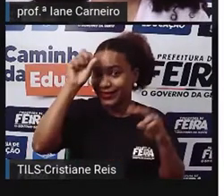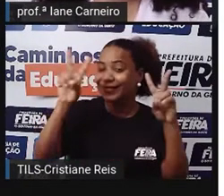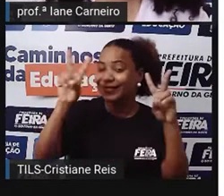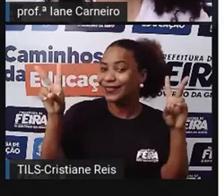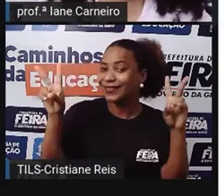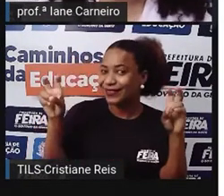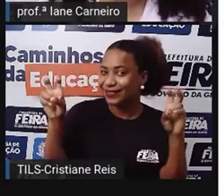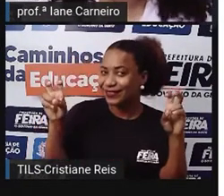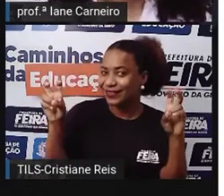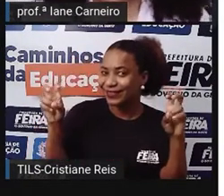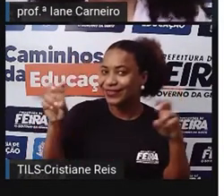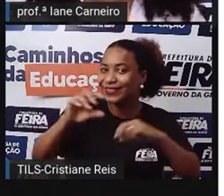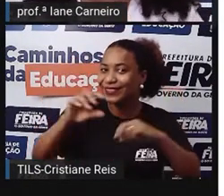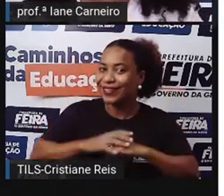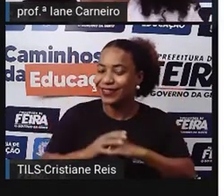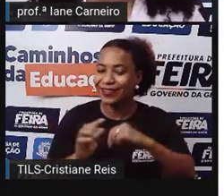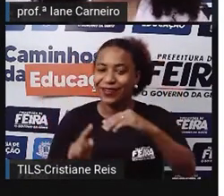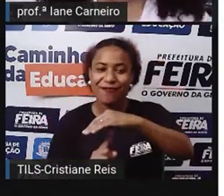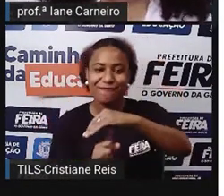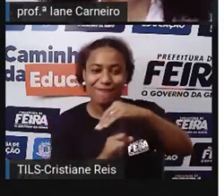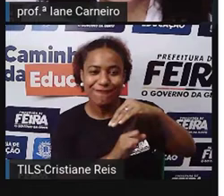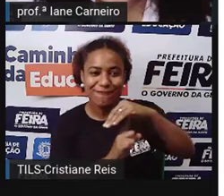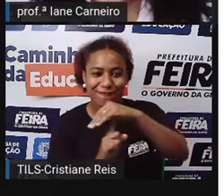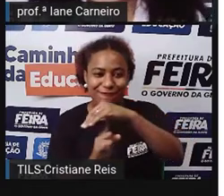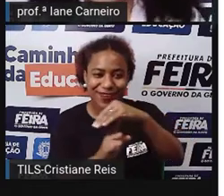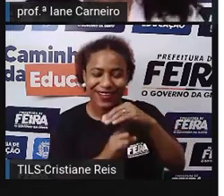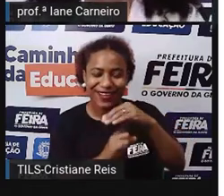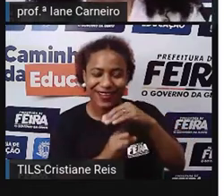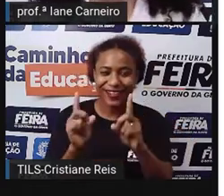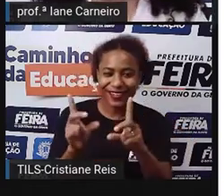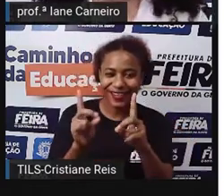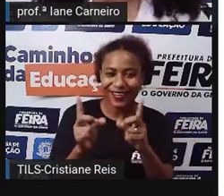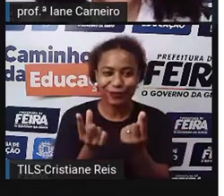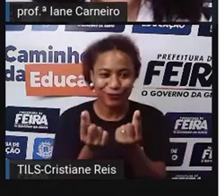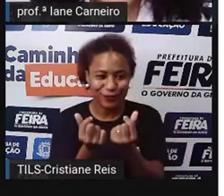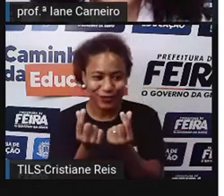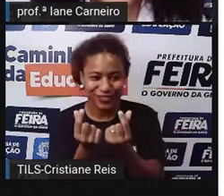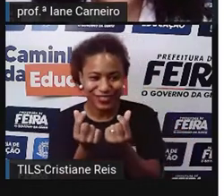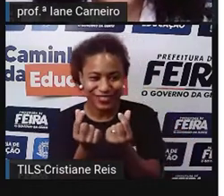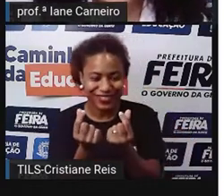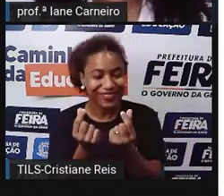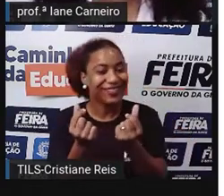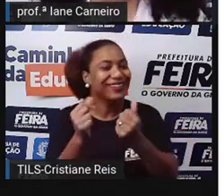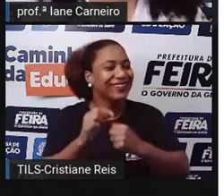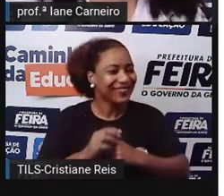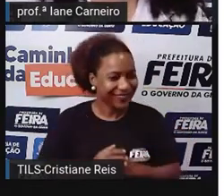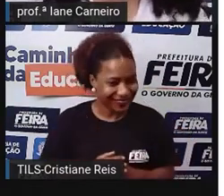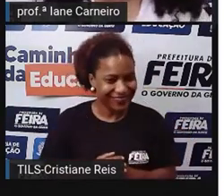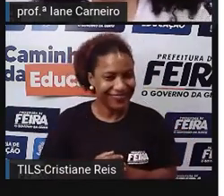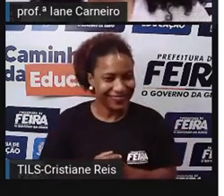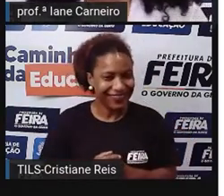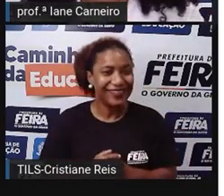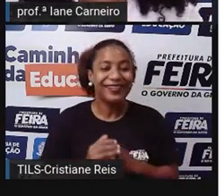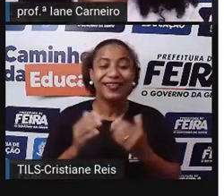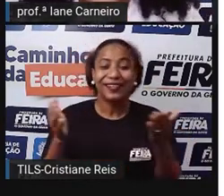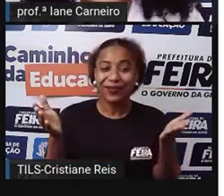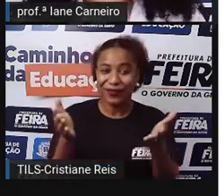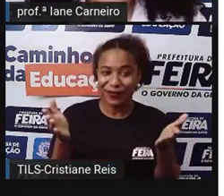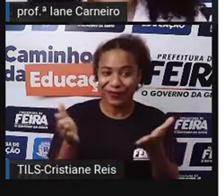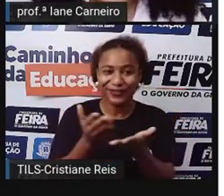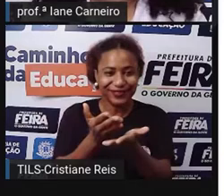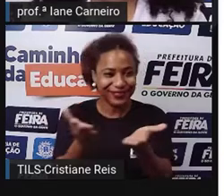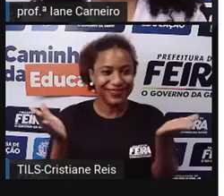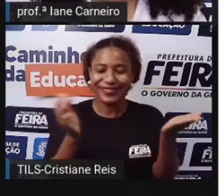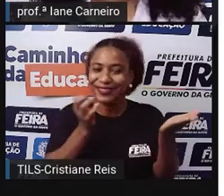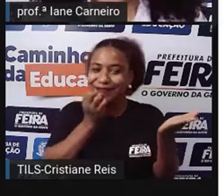feira, preços, dinheiro, o sistema monetário, tá bom? Então eu espero que vocês estejam bem